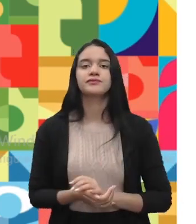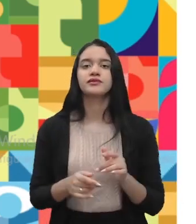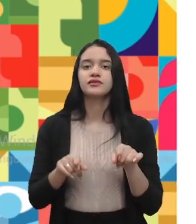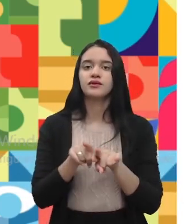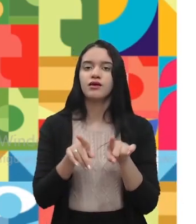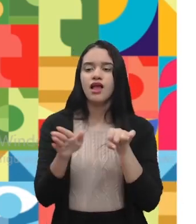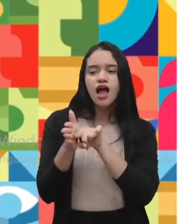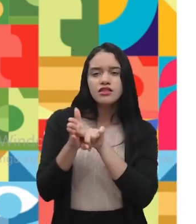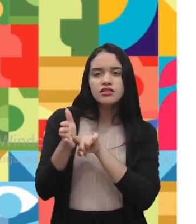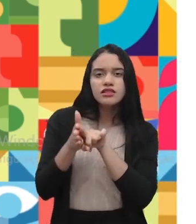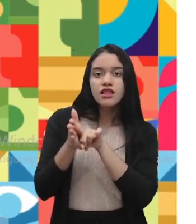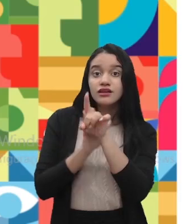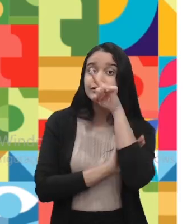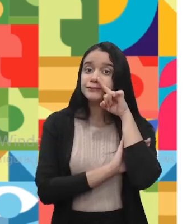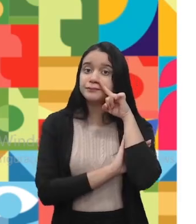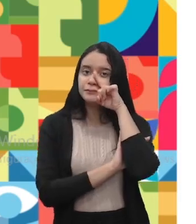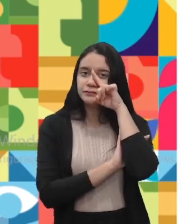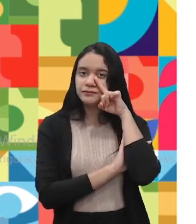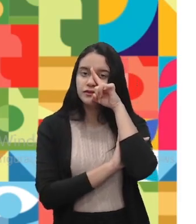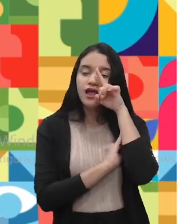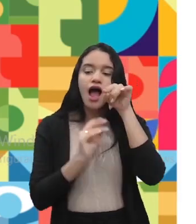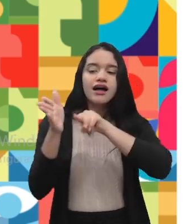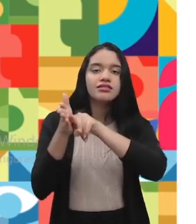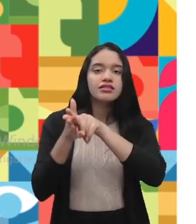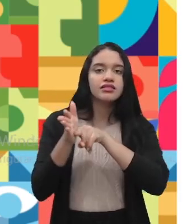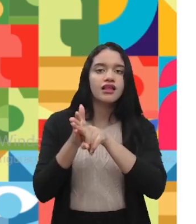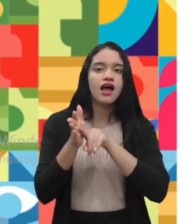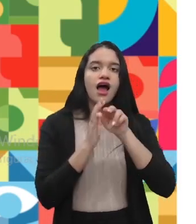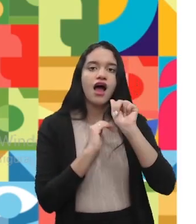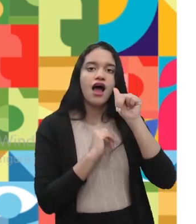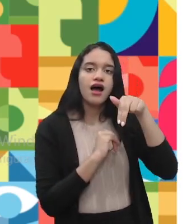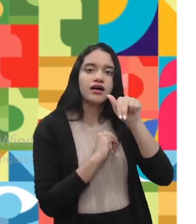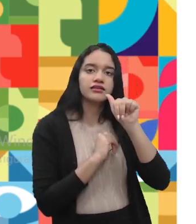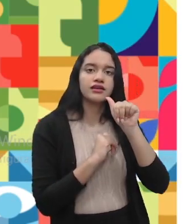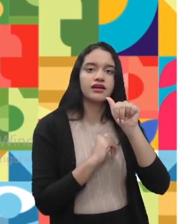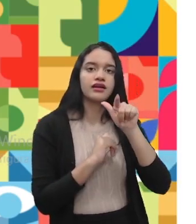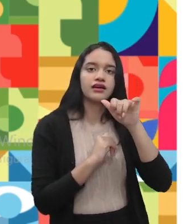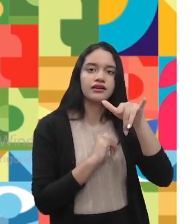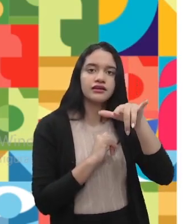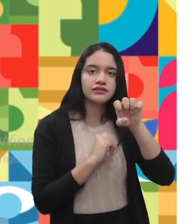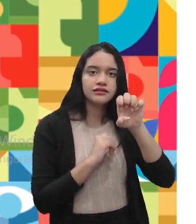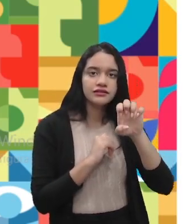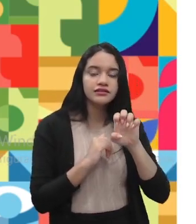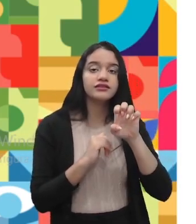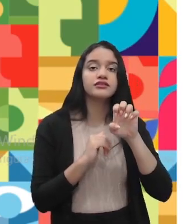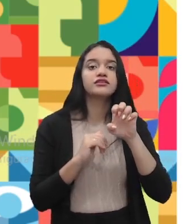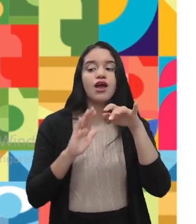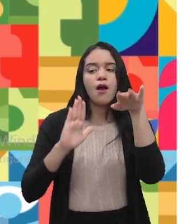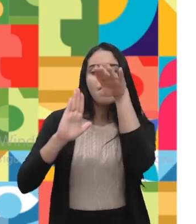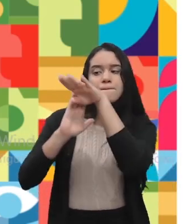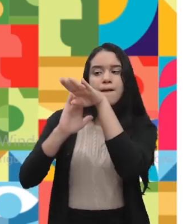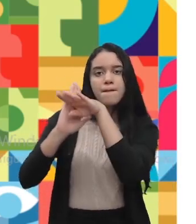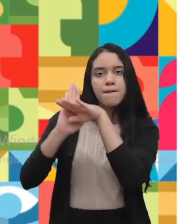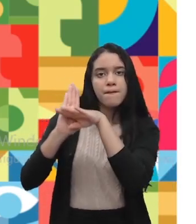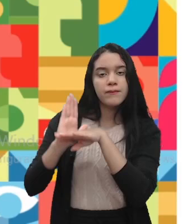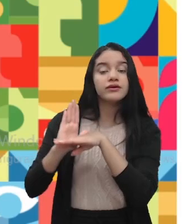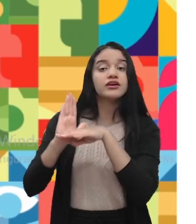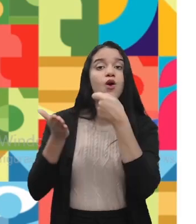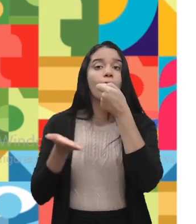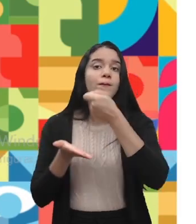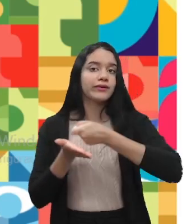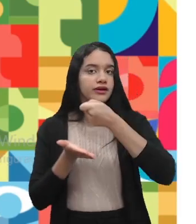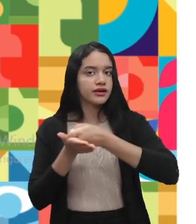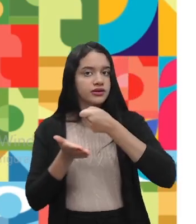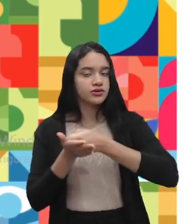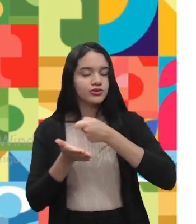de risco. Essa análise de risco, ela é feita através de um formulário. E é obrigatória,